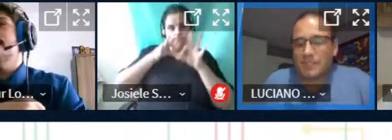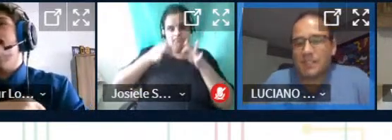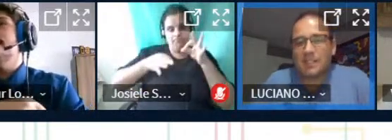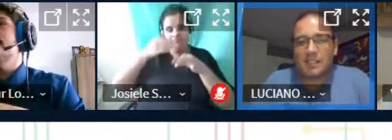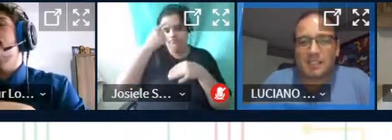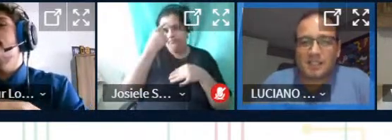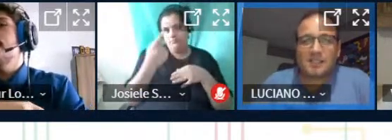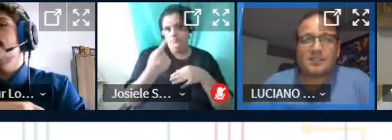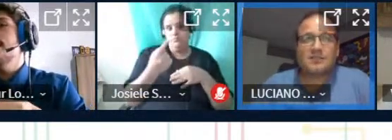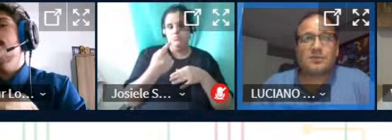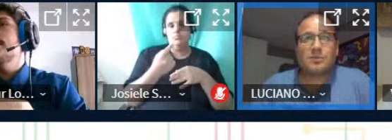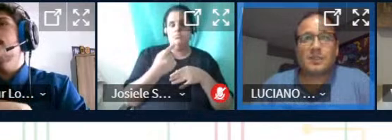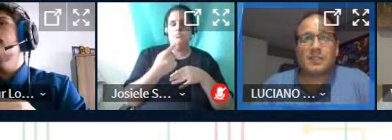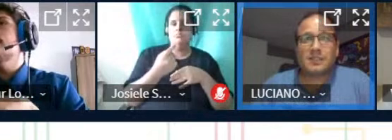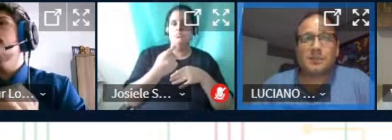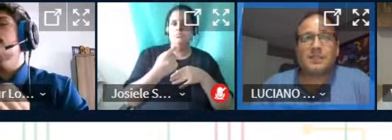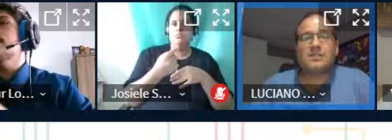ideia